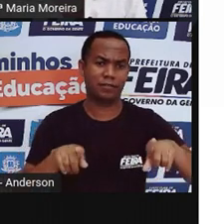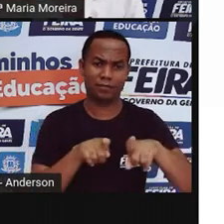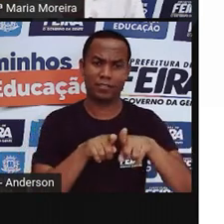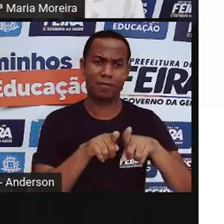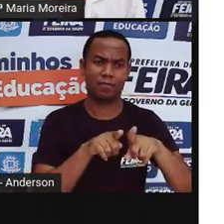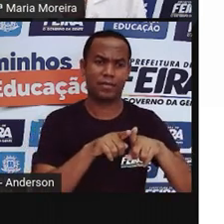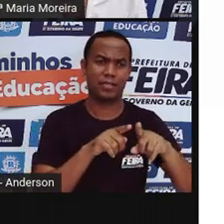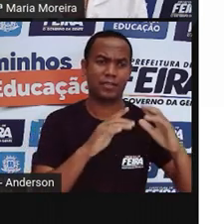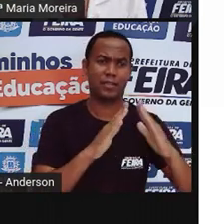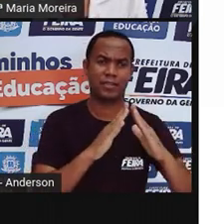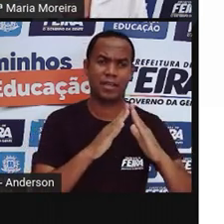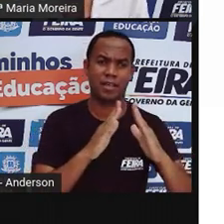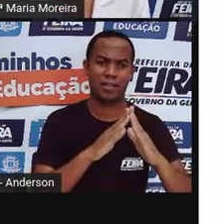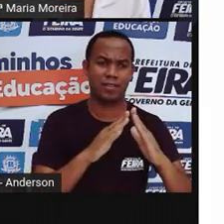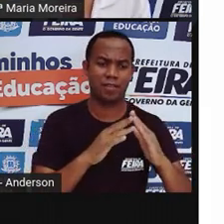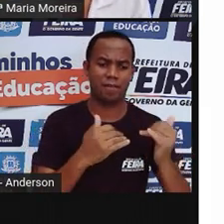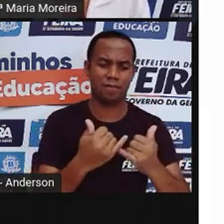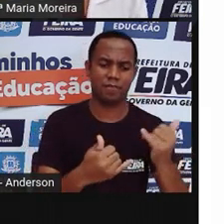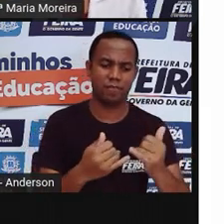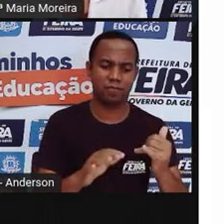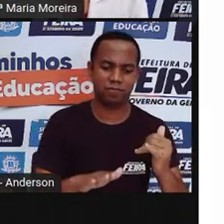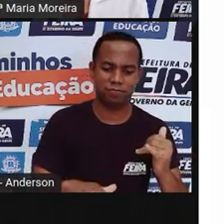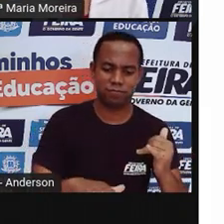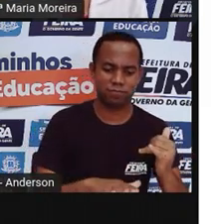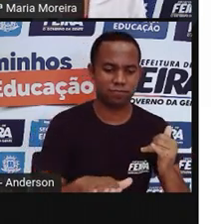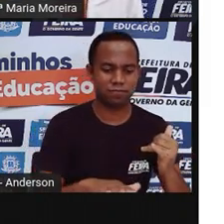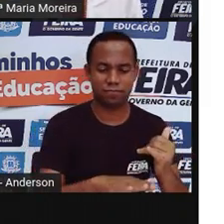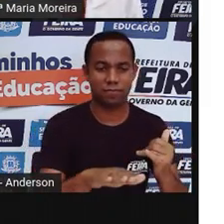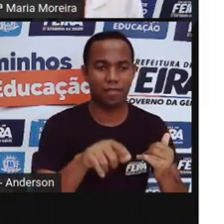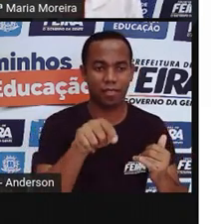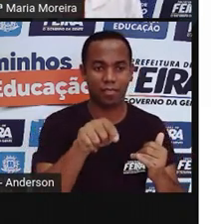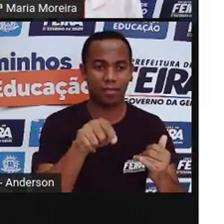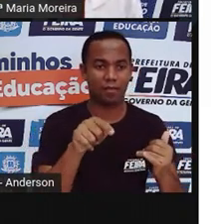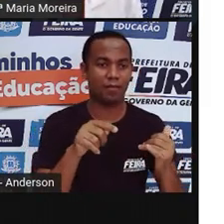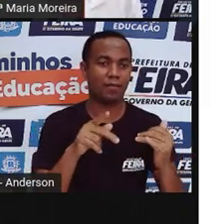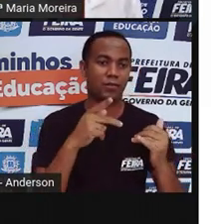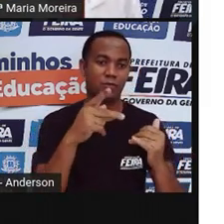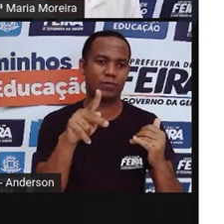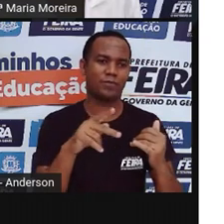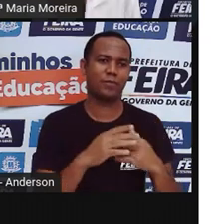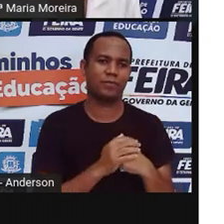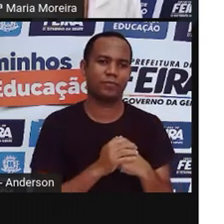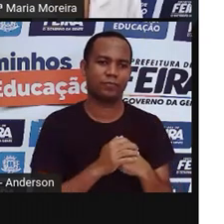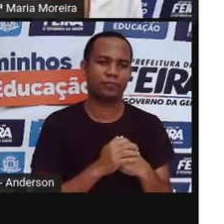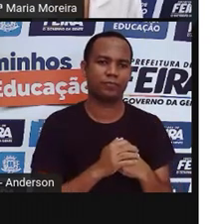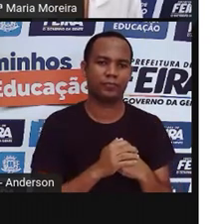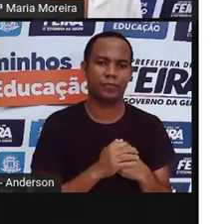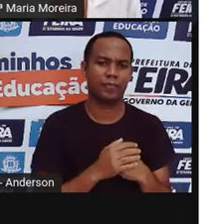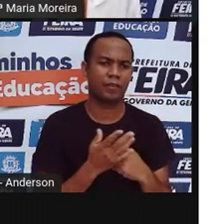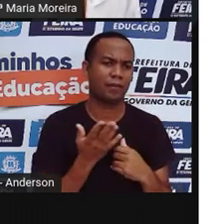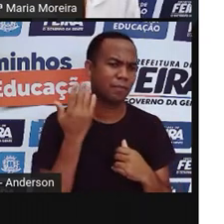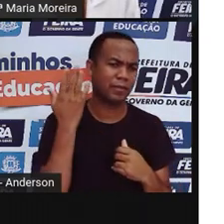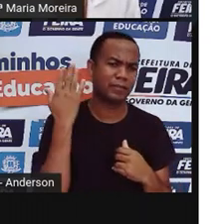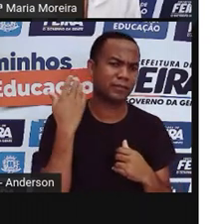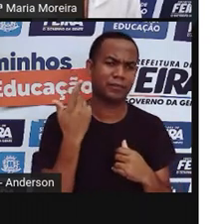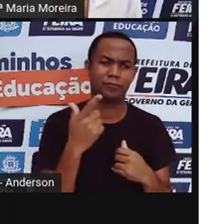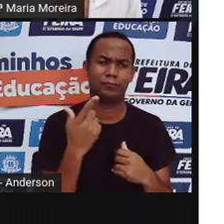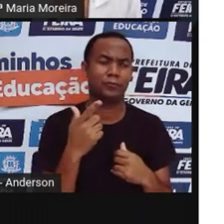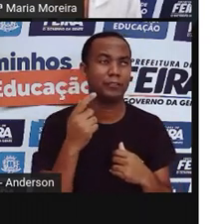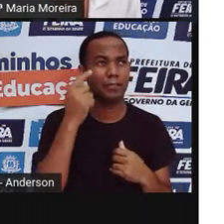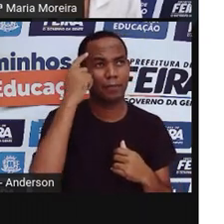casa eles eram utilizados para desenvolver as brincadeiras e os brinquedos. Tá? Então não tinha essa ideia de se